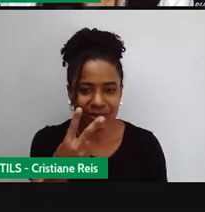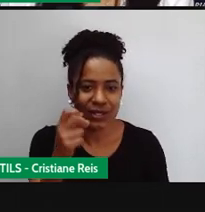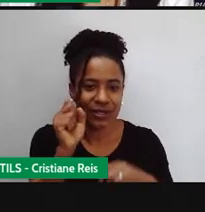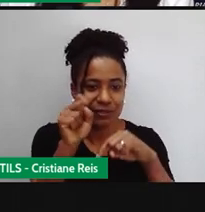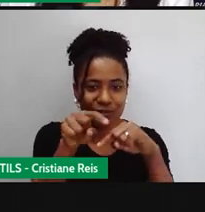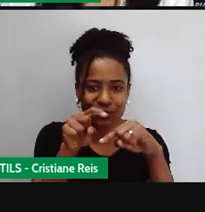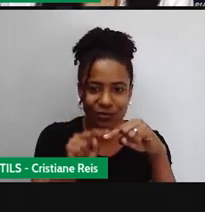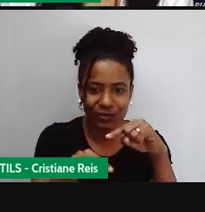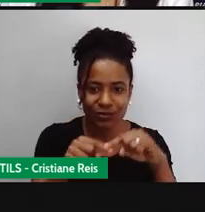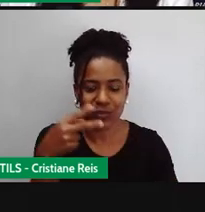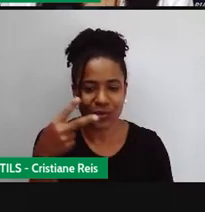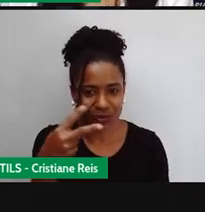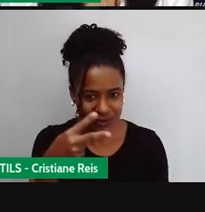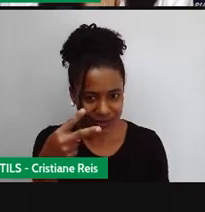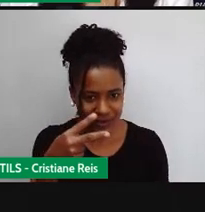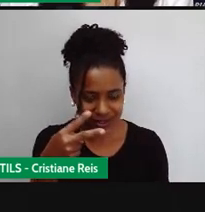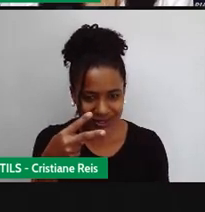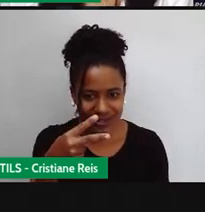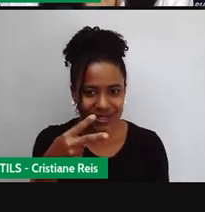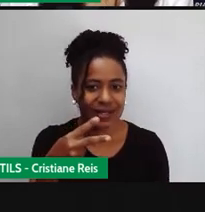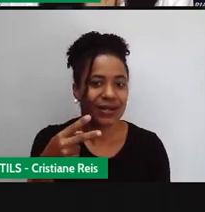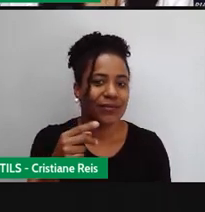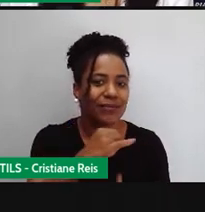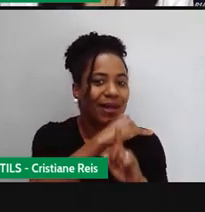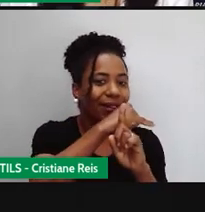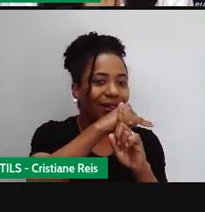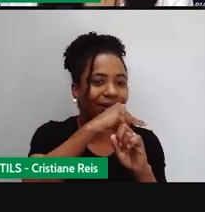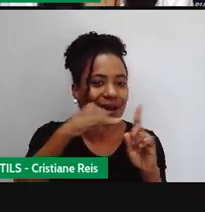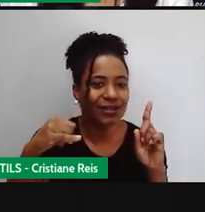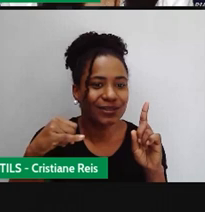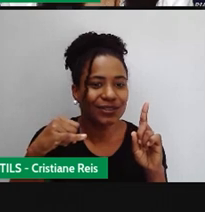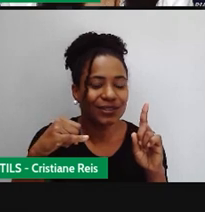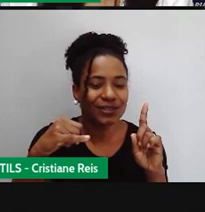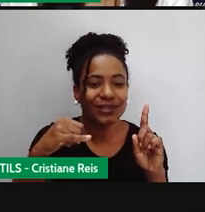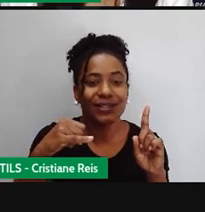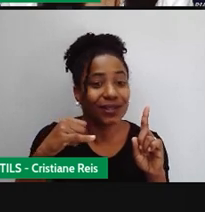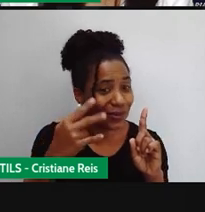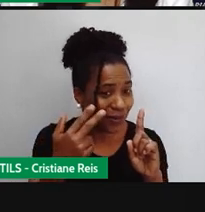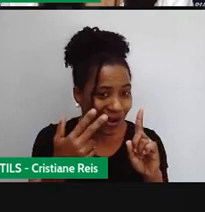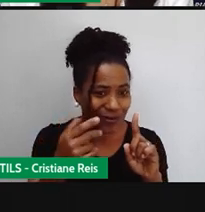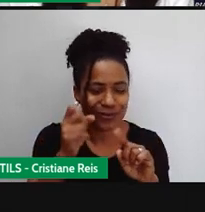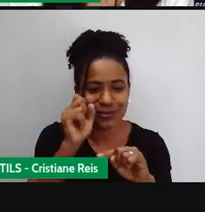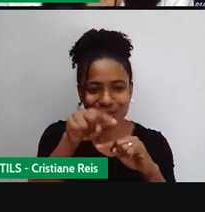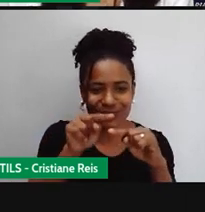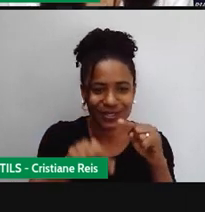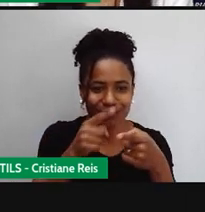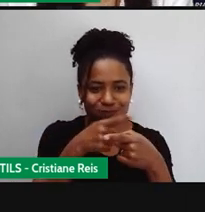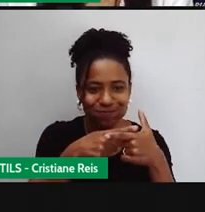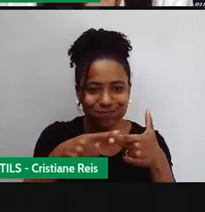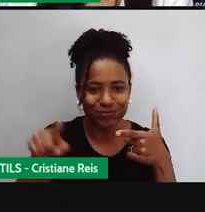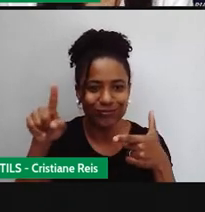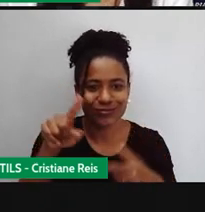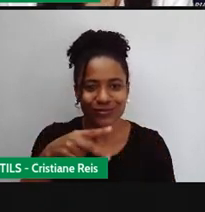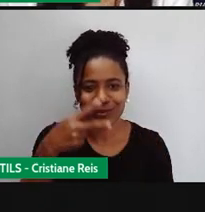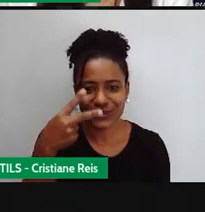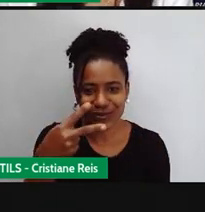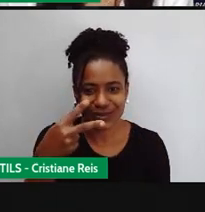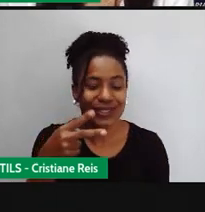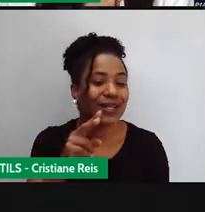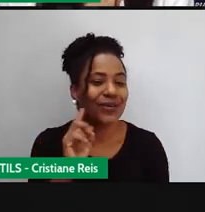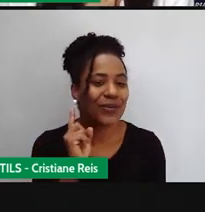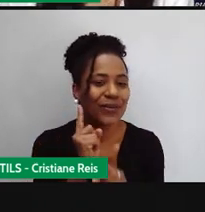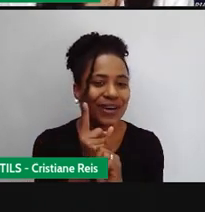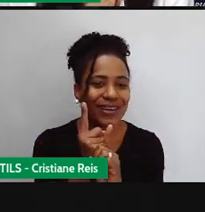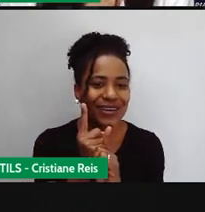por 2, porque metade significa dividir por 2. E qual é a resposta que eu encontro?